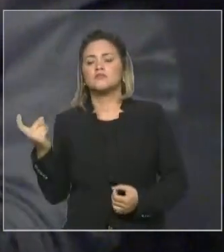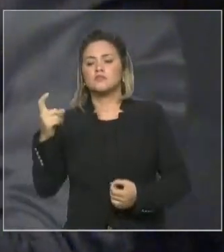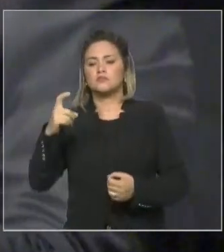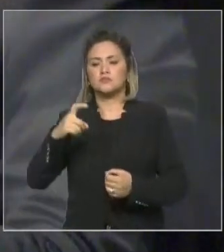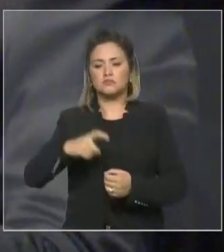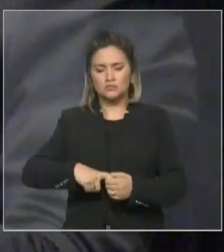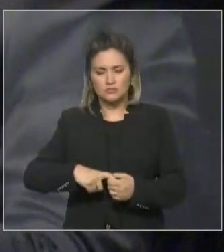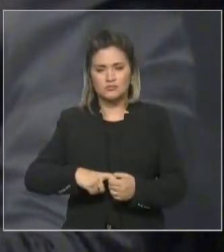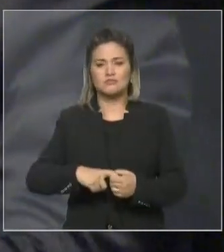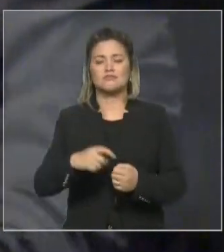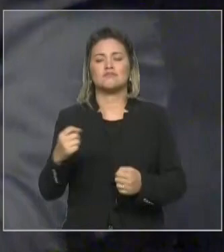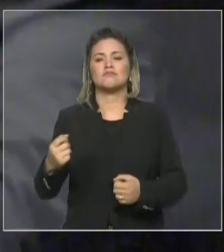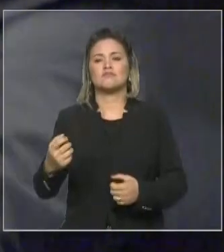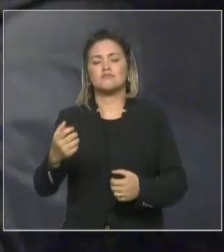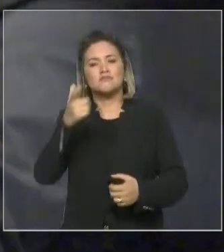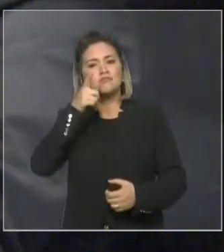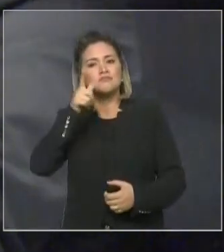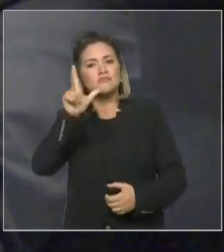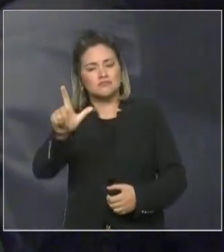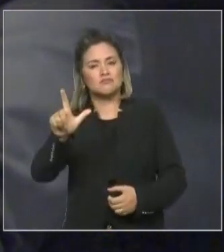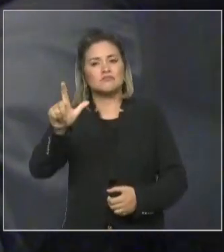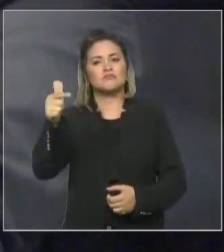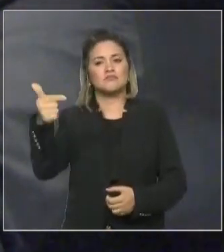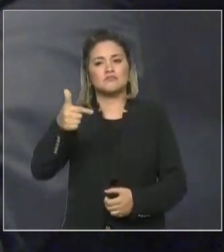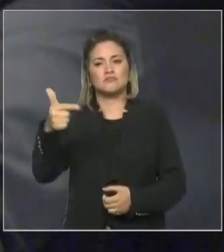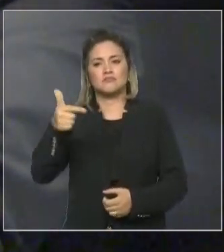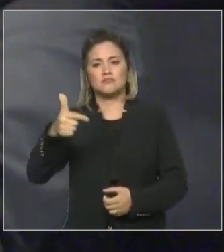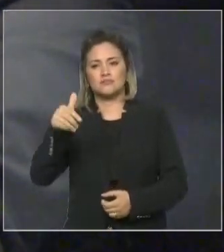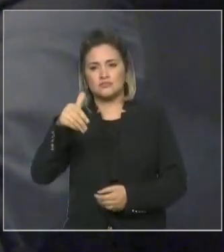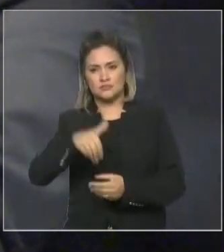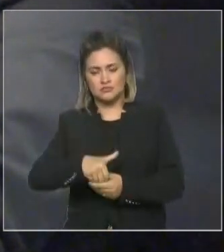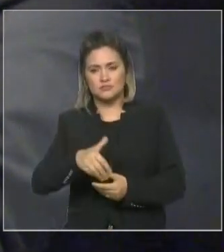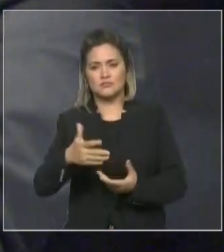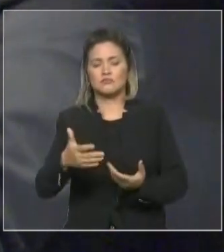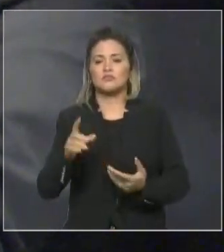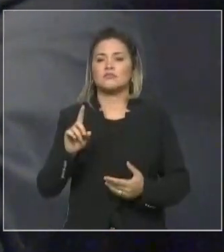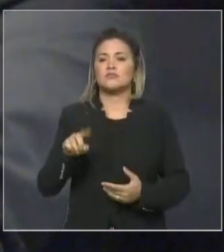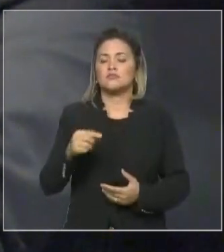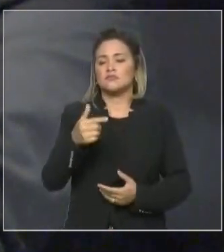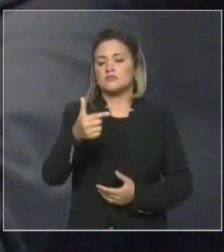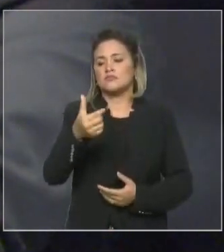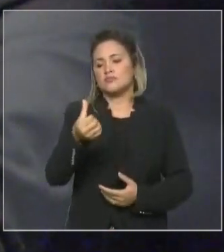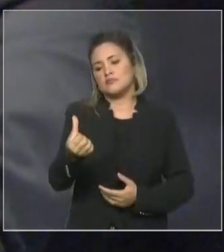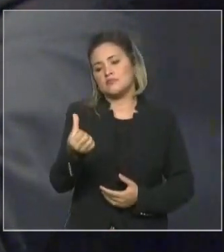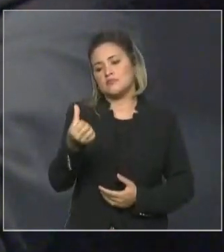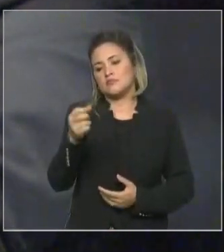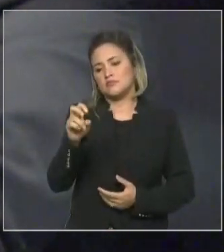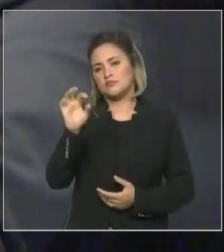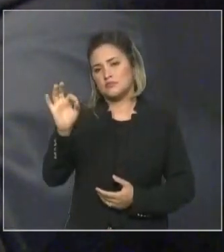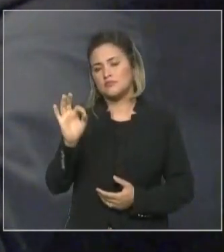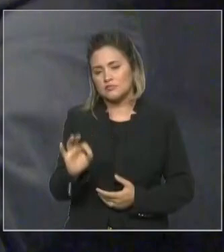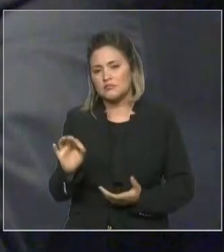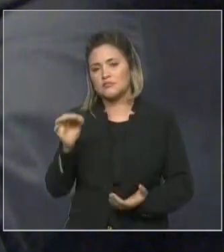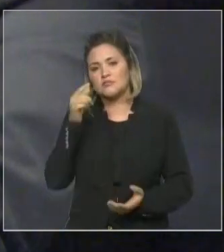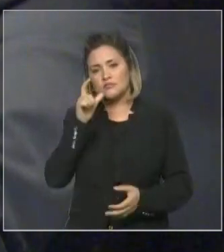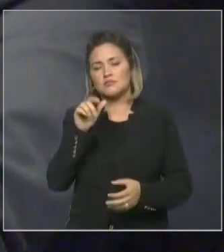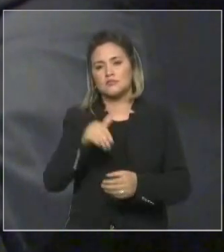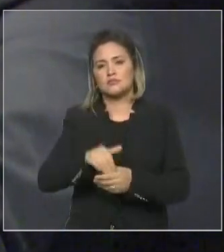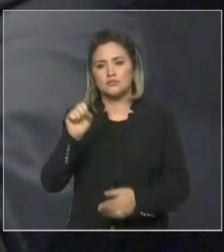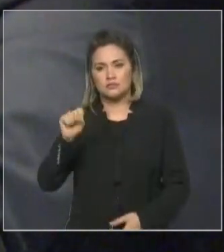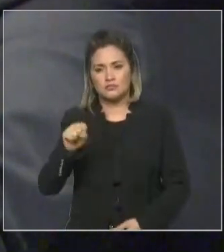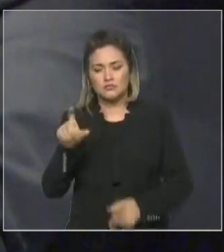dos votos válidos do Maranhão, e, obviamente, também o governador que cumpriu